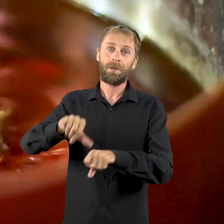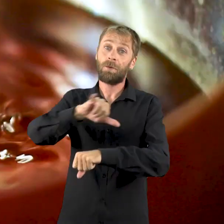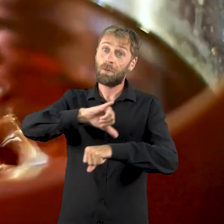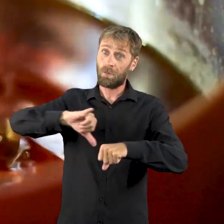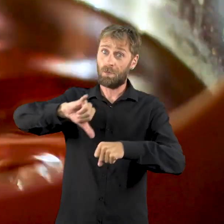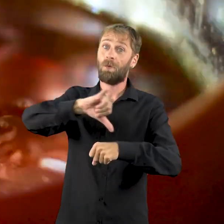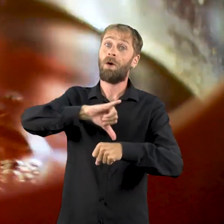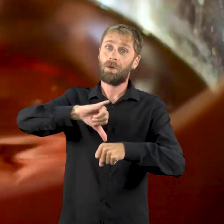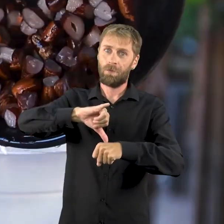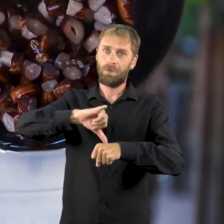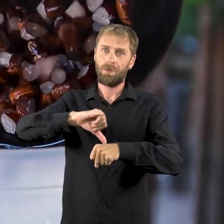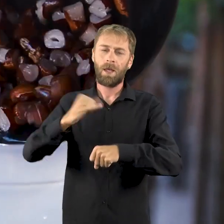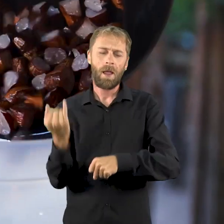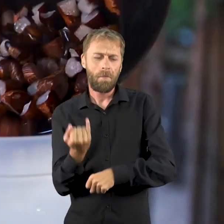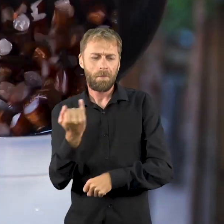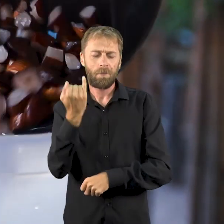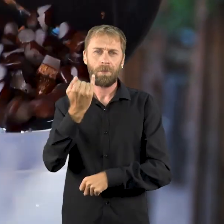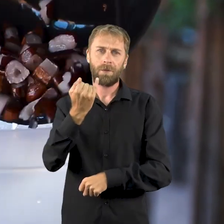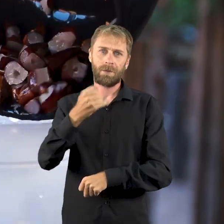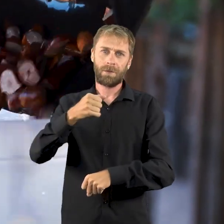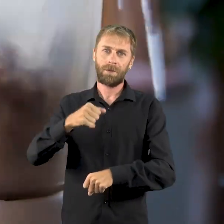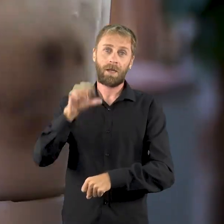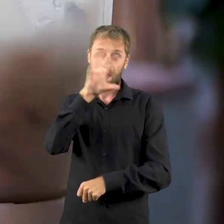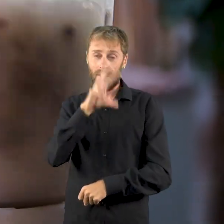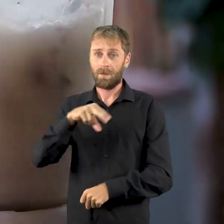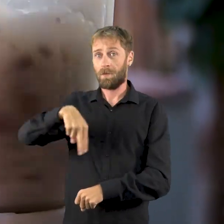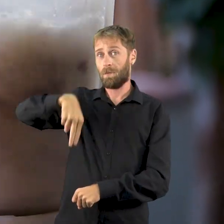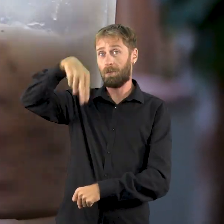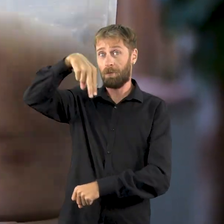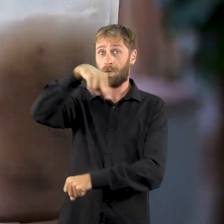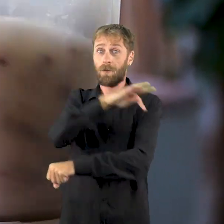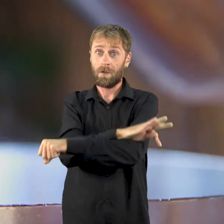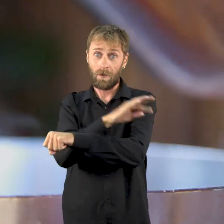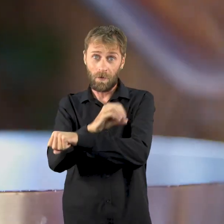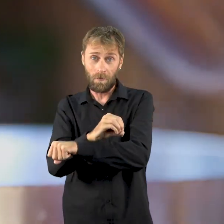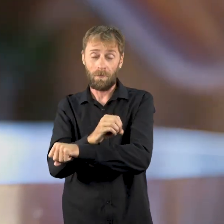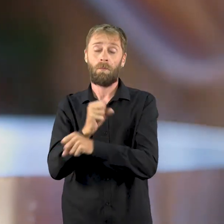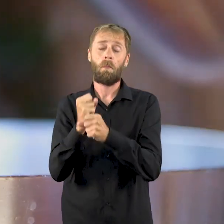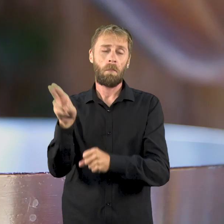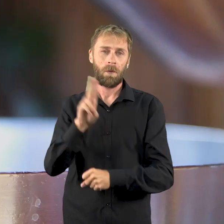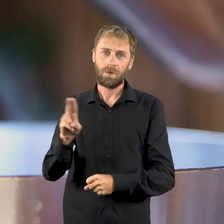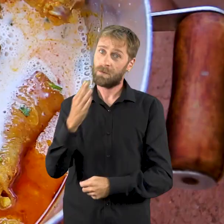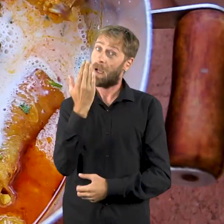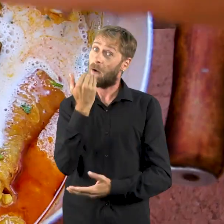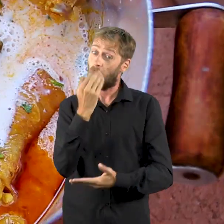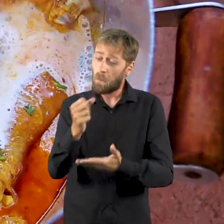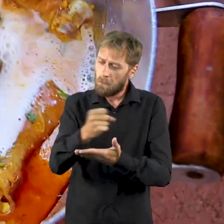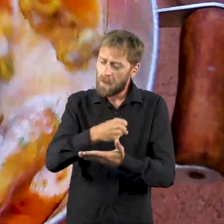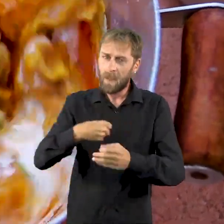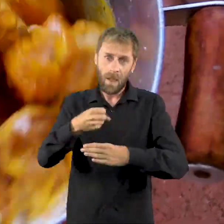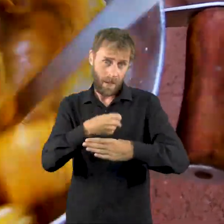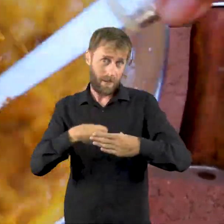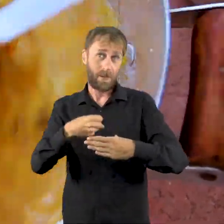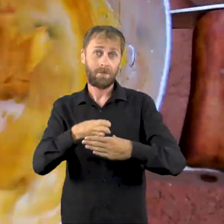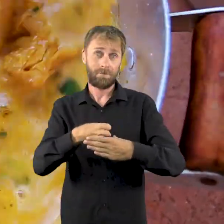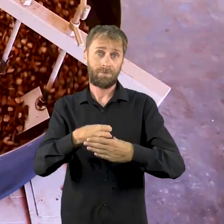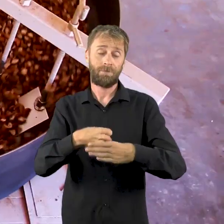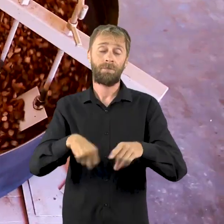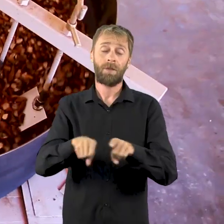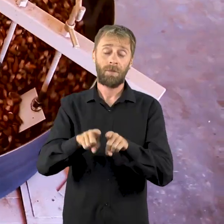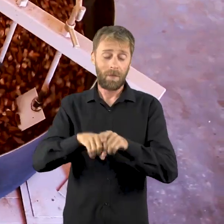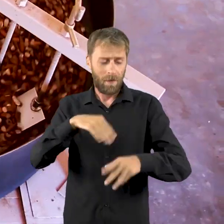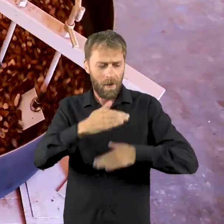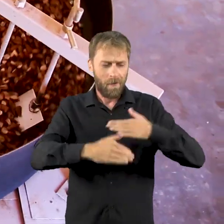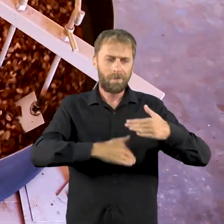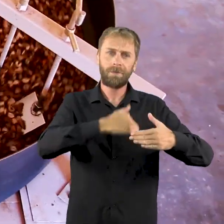região tocantina, ali do bico do papagaio. Pode se utilizar tanto na gastronomia, que inicialmente era só feito isso, e hoje, com o